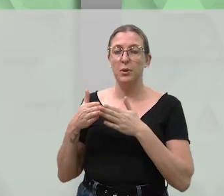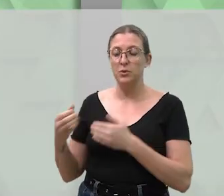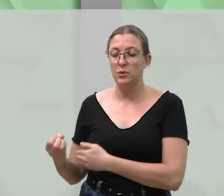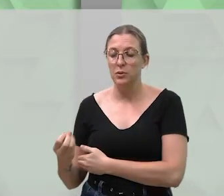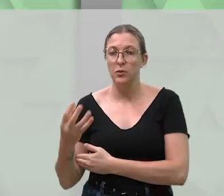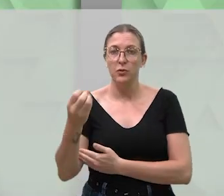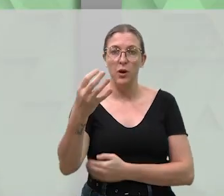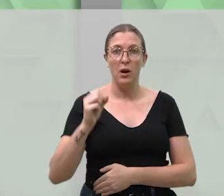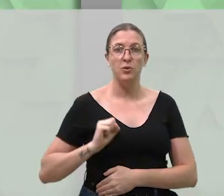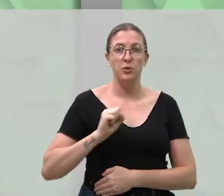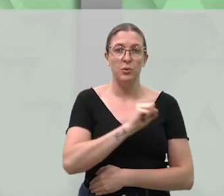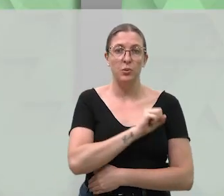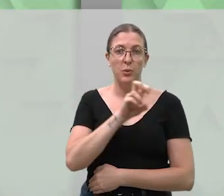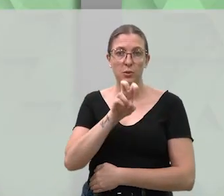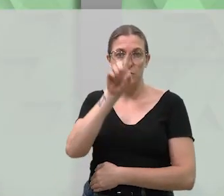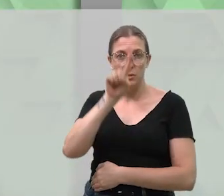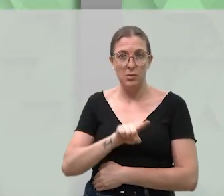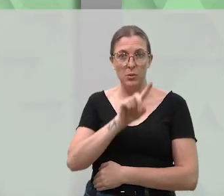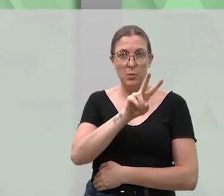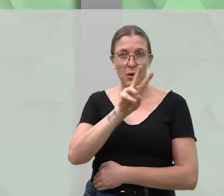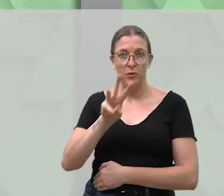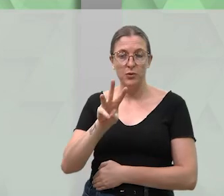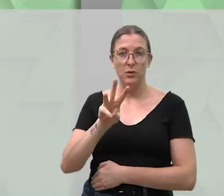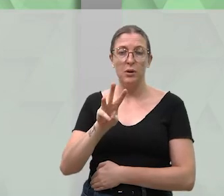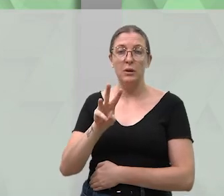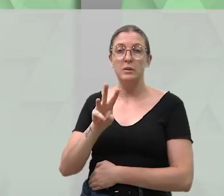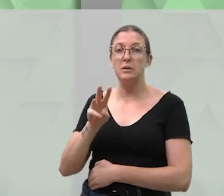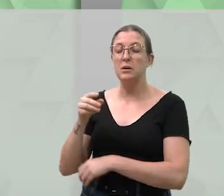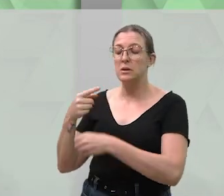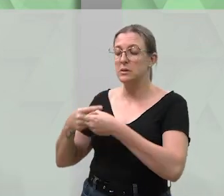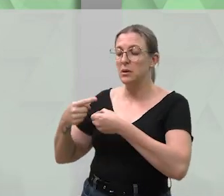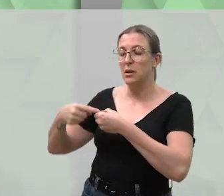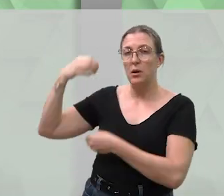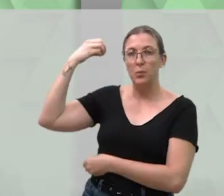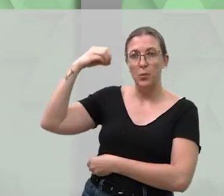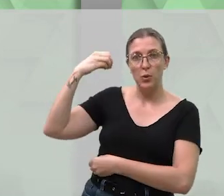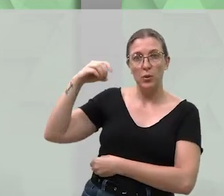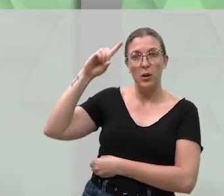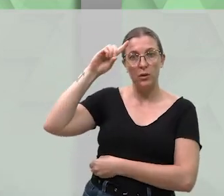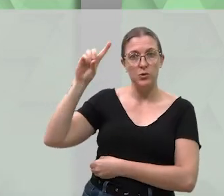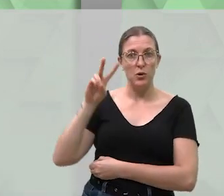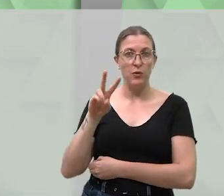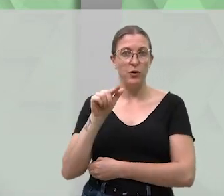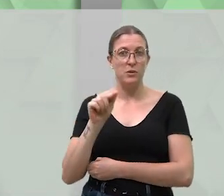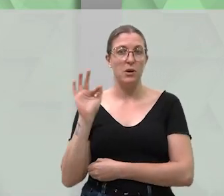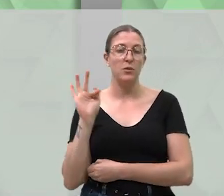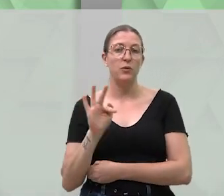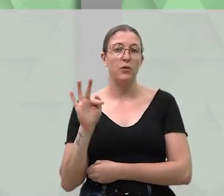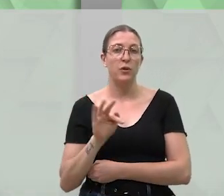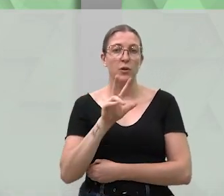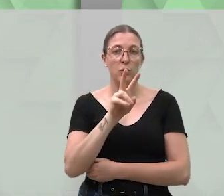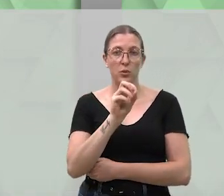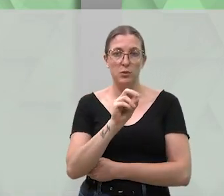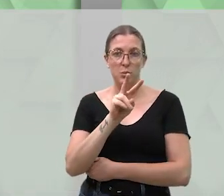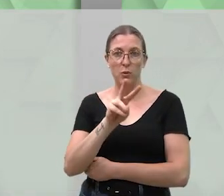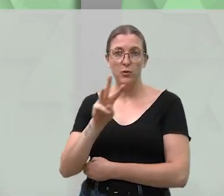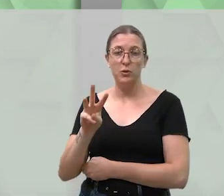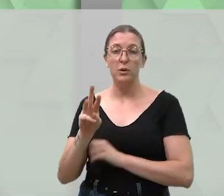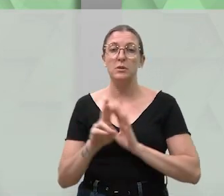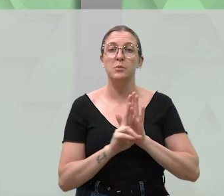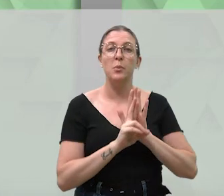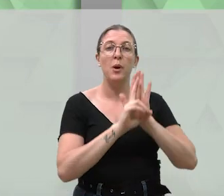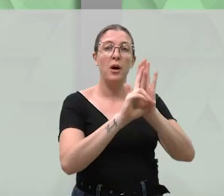solicitação de deslocamento nº 5 de 2023, a cidade de Porto Alegre, no dia 27 de fevereiro de 2023, em